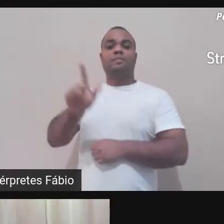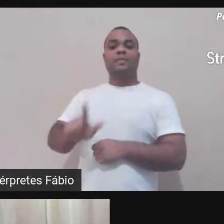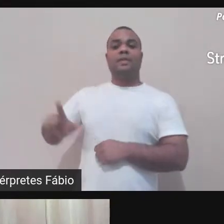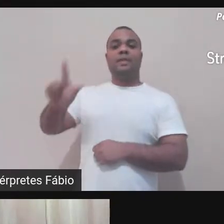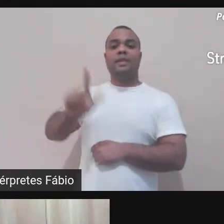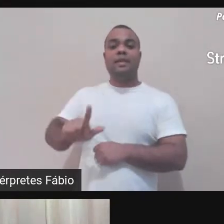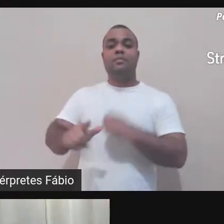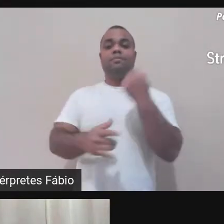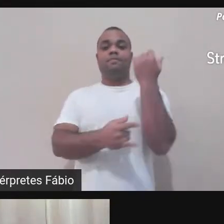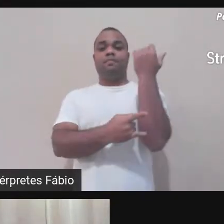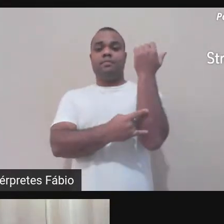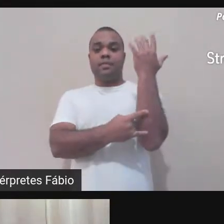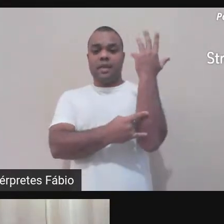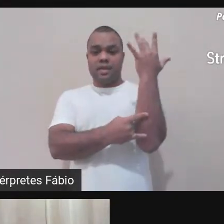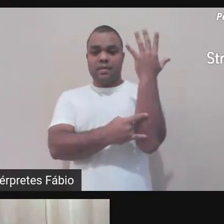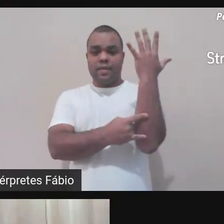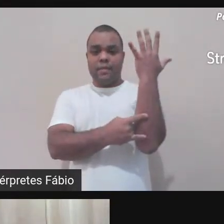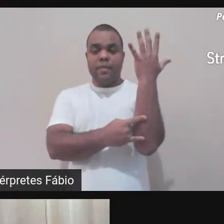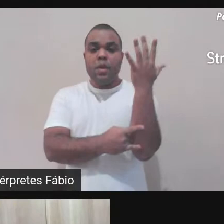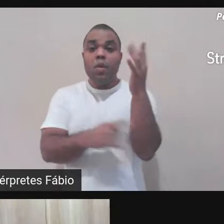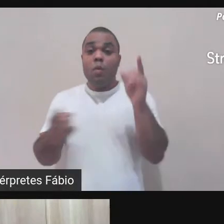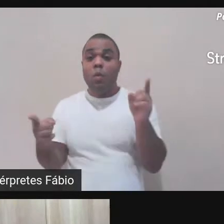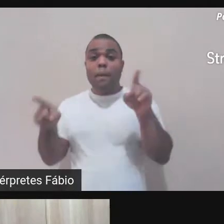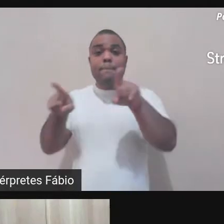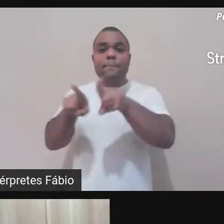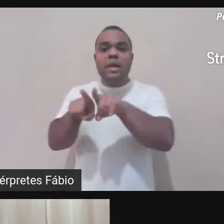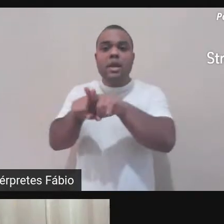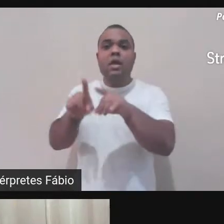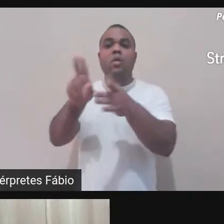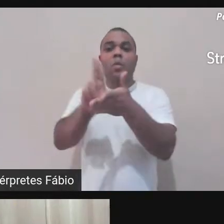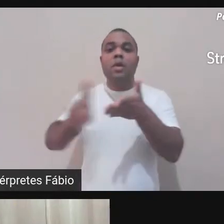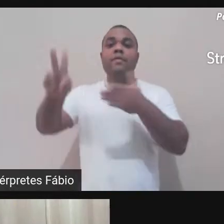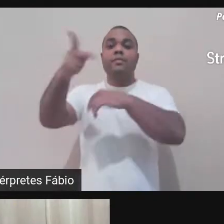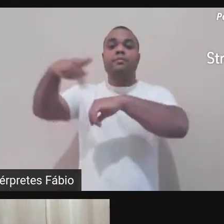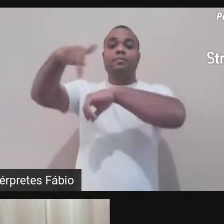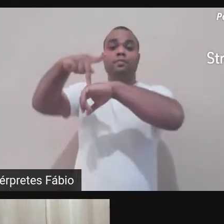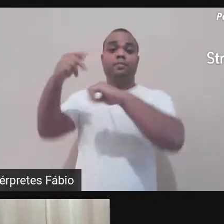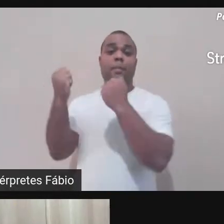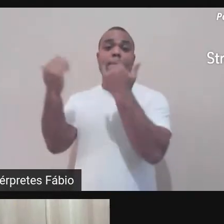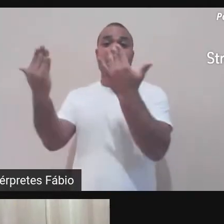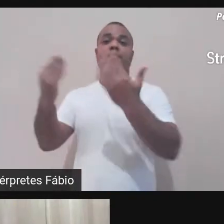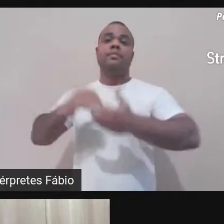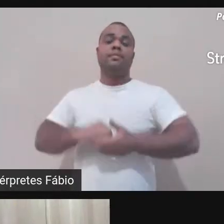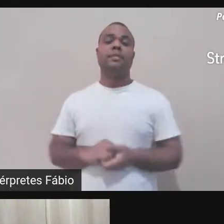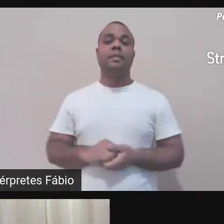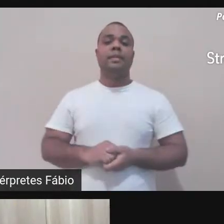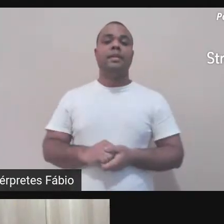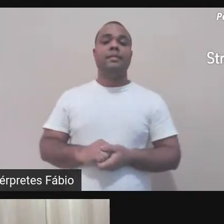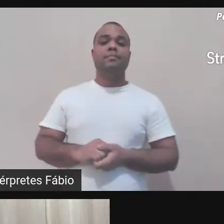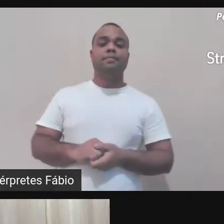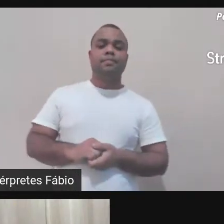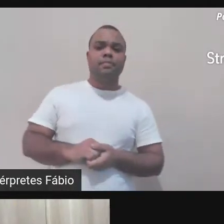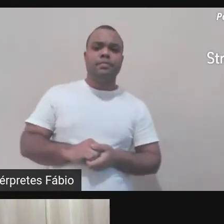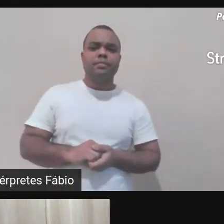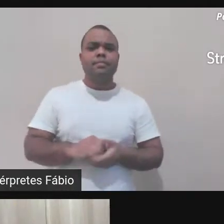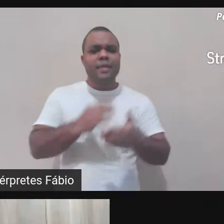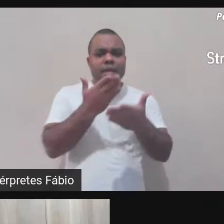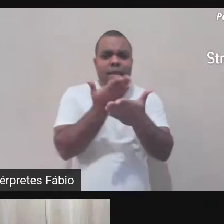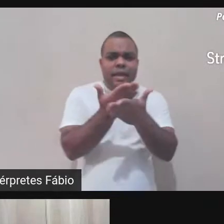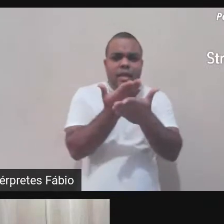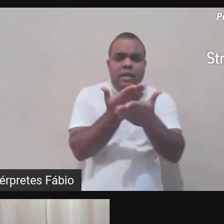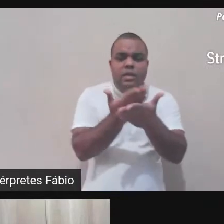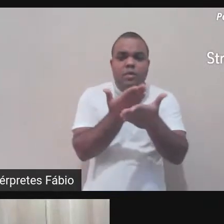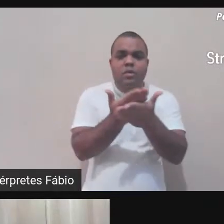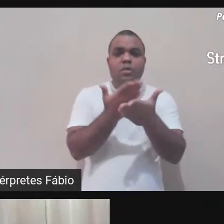Universidade de Lann, Suécia. Fez residência pós-doutoral pelo programa PDJ do CNPq,